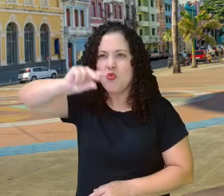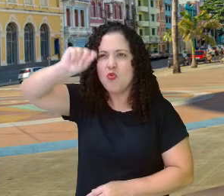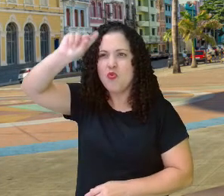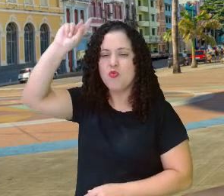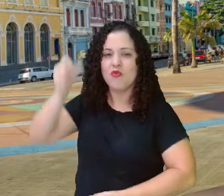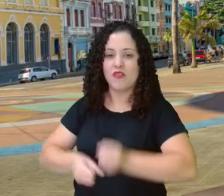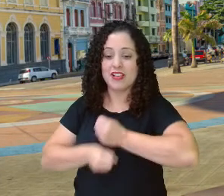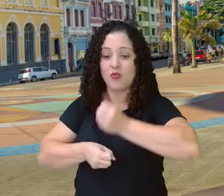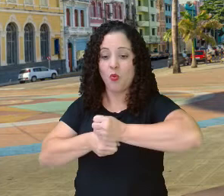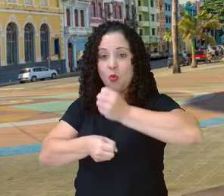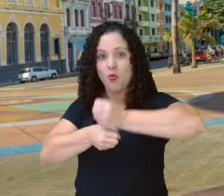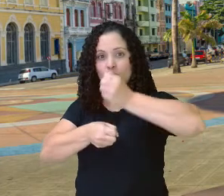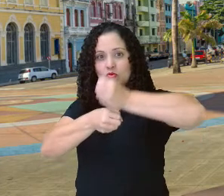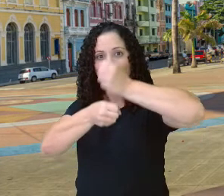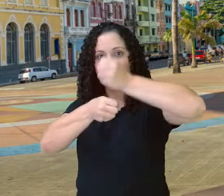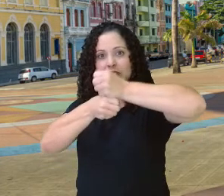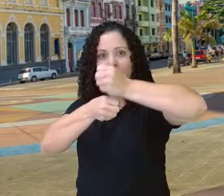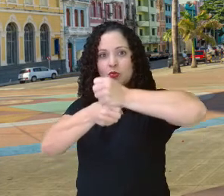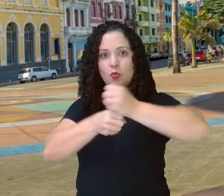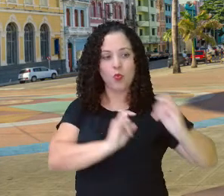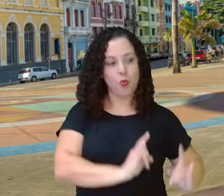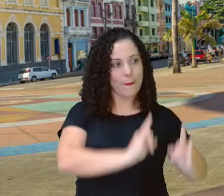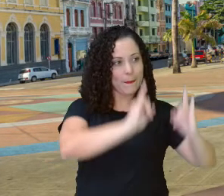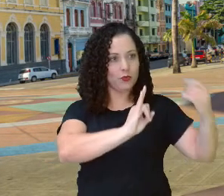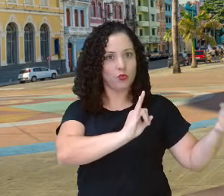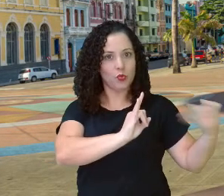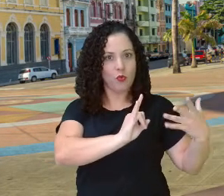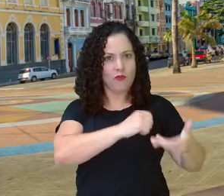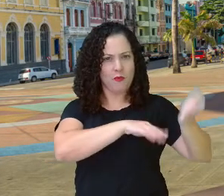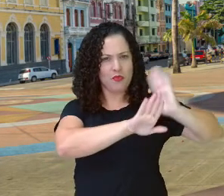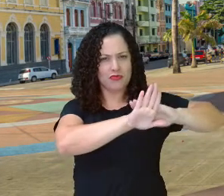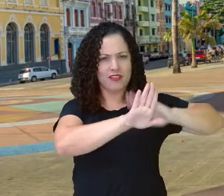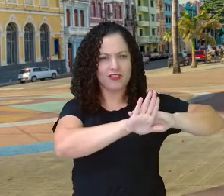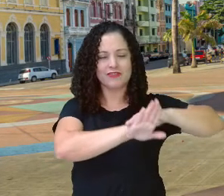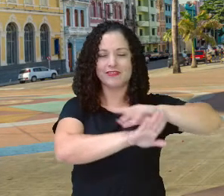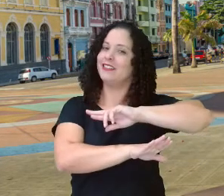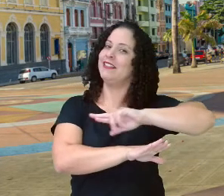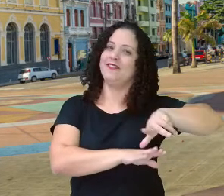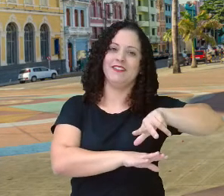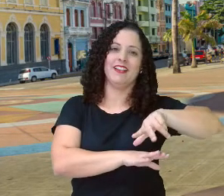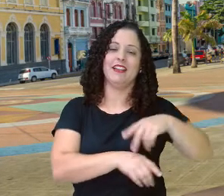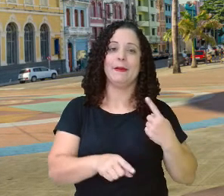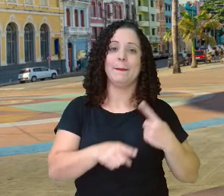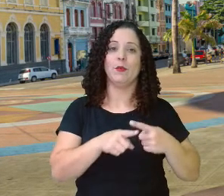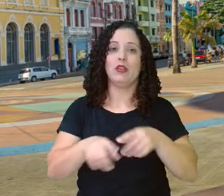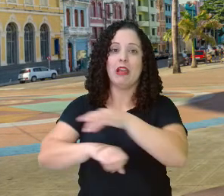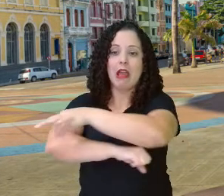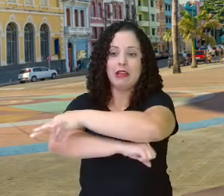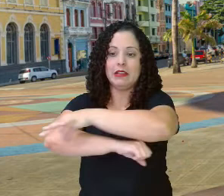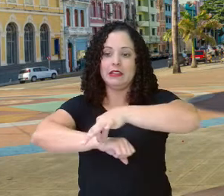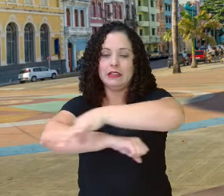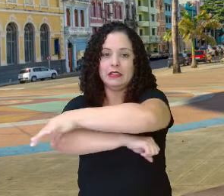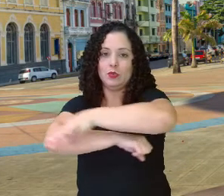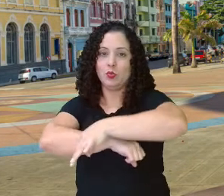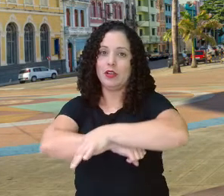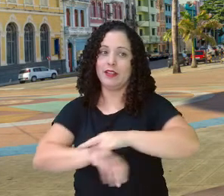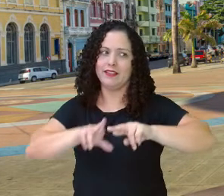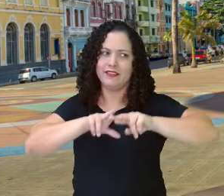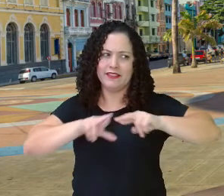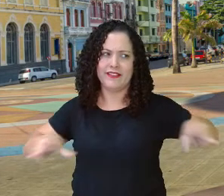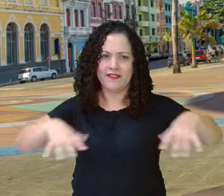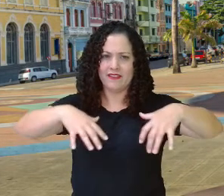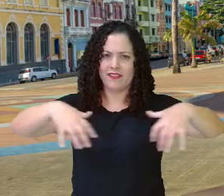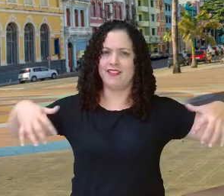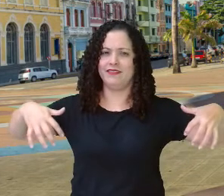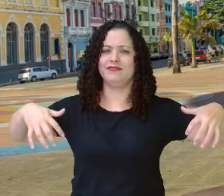construído na mesma época do que um prédio mais novo que está atrás? Não, porque a arquitetura em cada fase da vida, ela é diferente. Então,